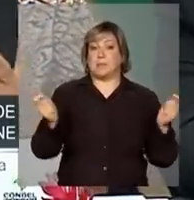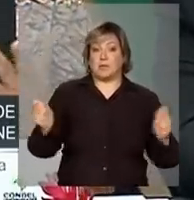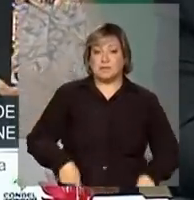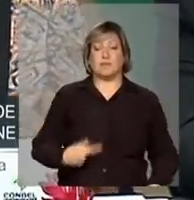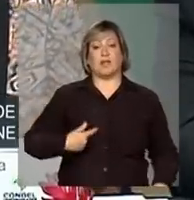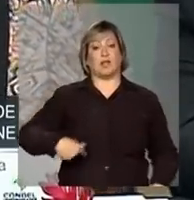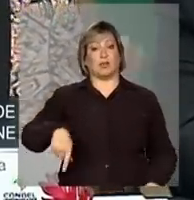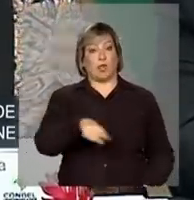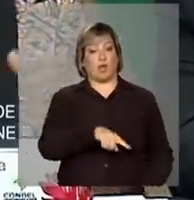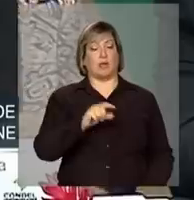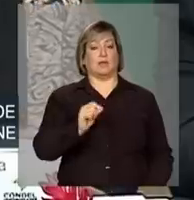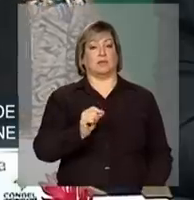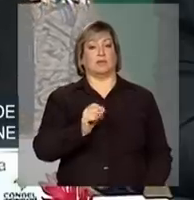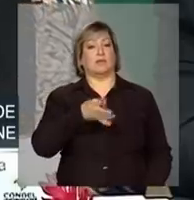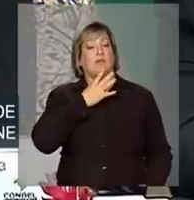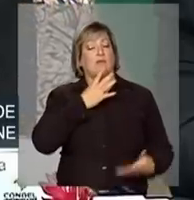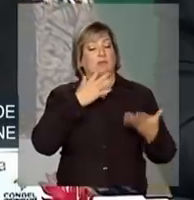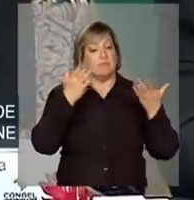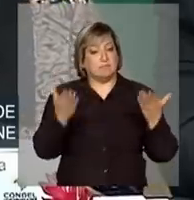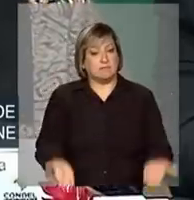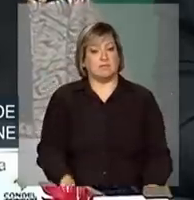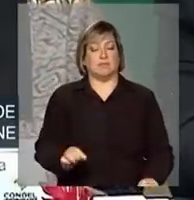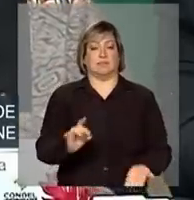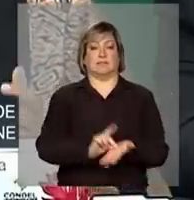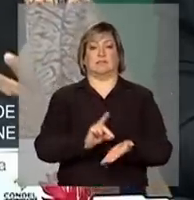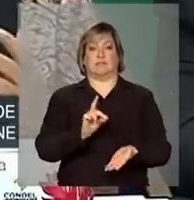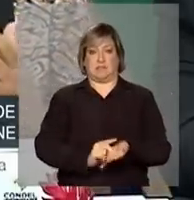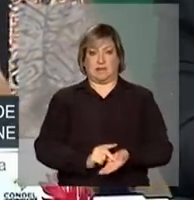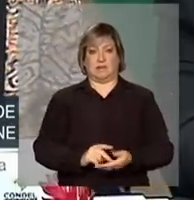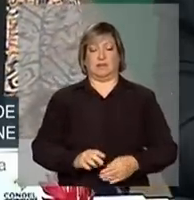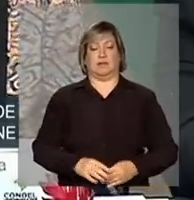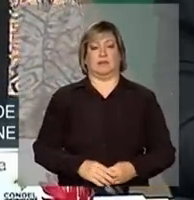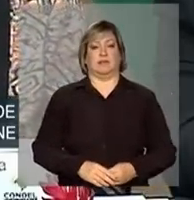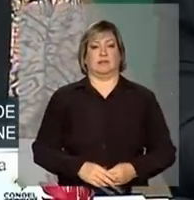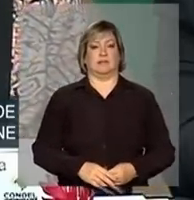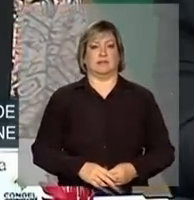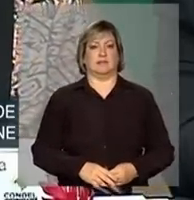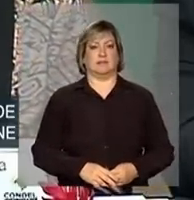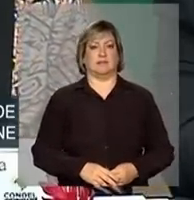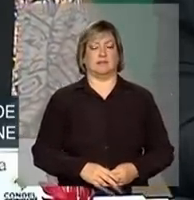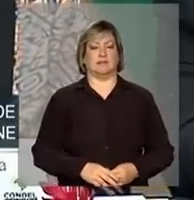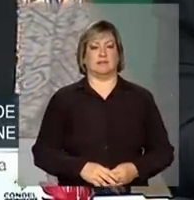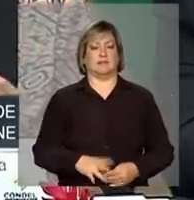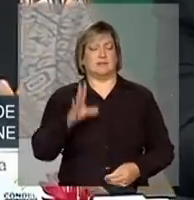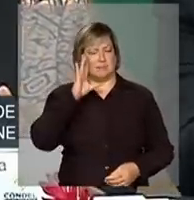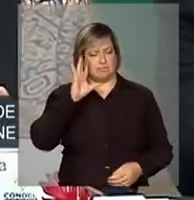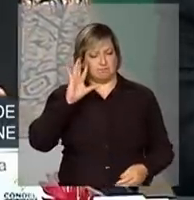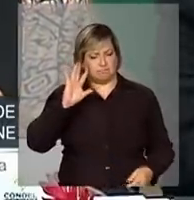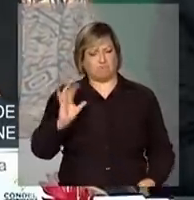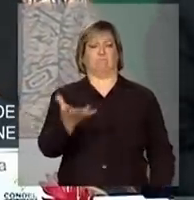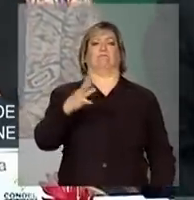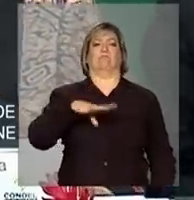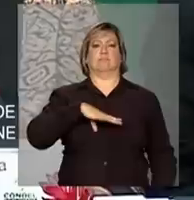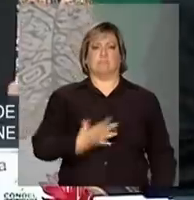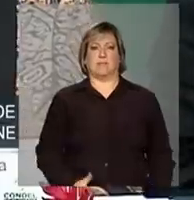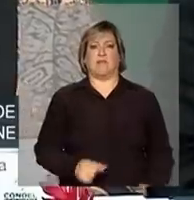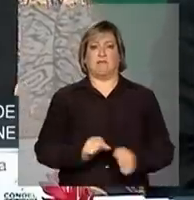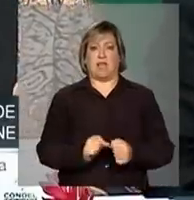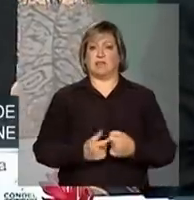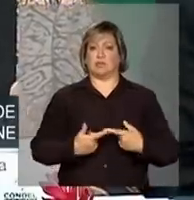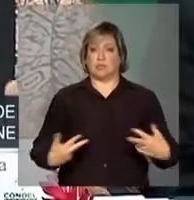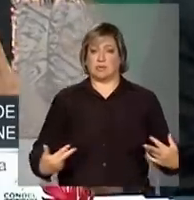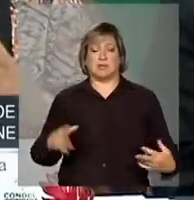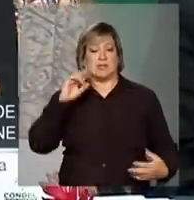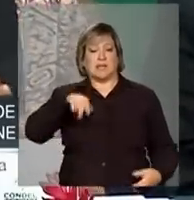reconheçamos a realidade e tomemos atitudes decorrentes dessa